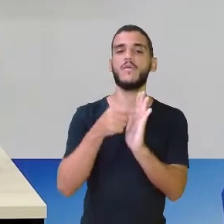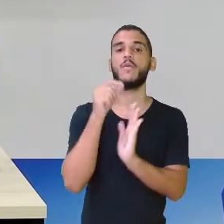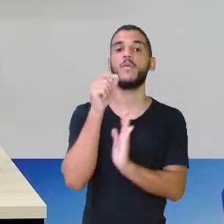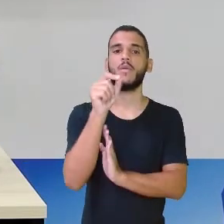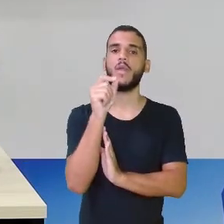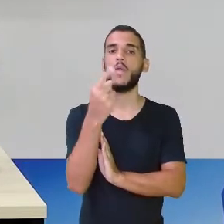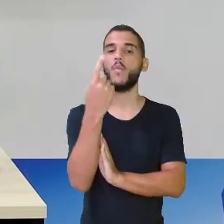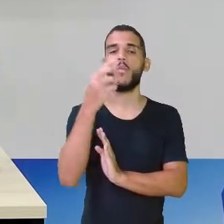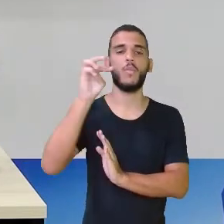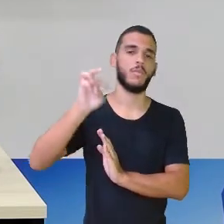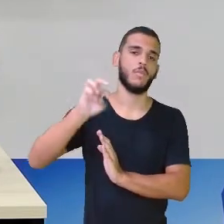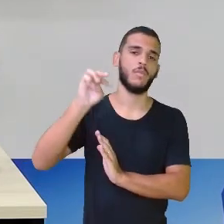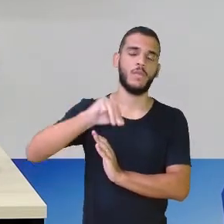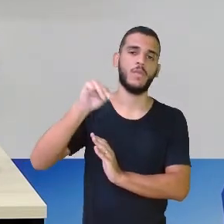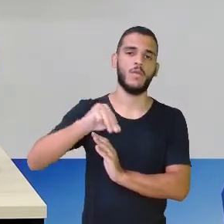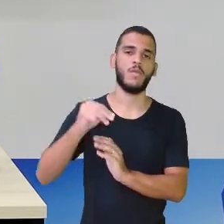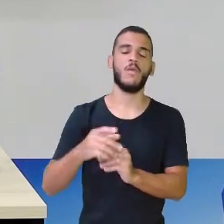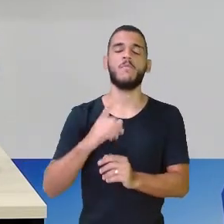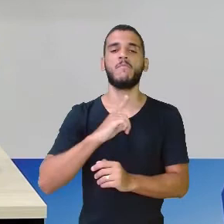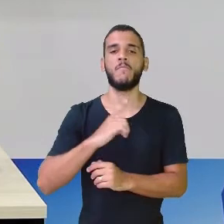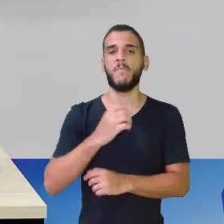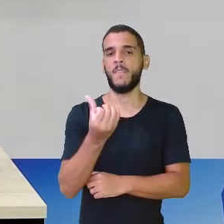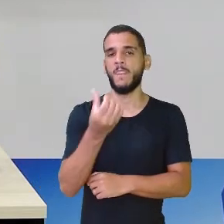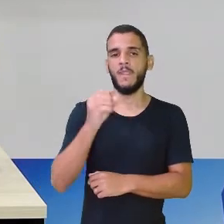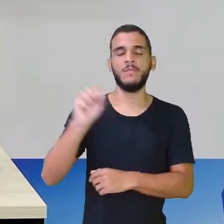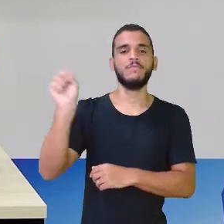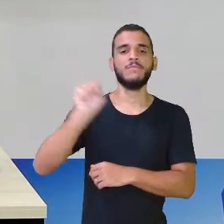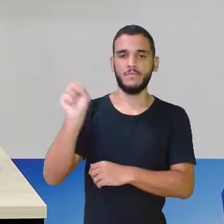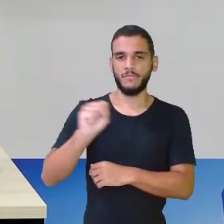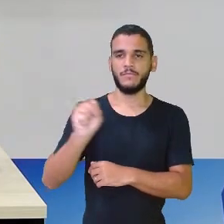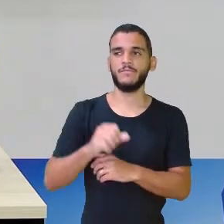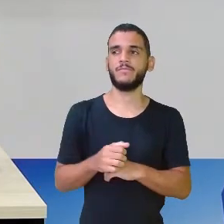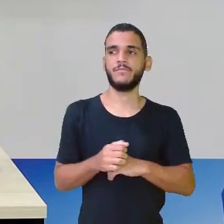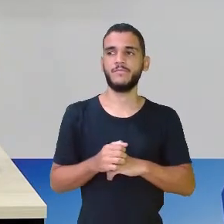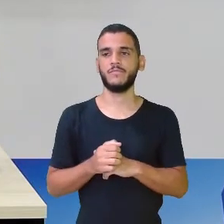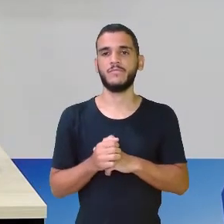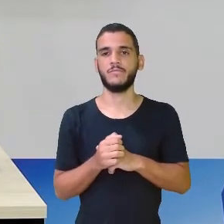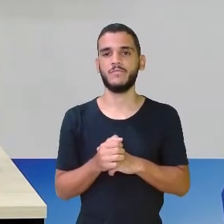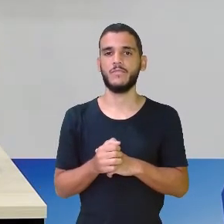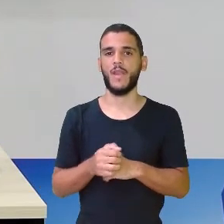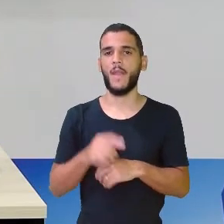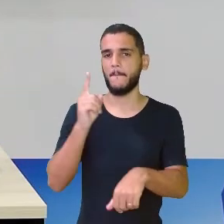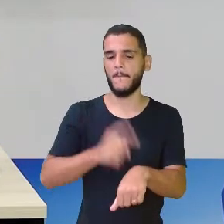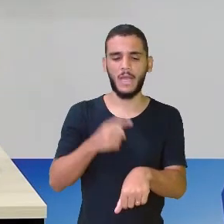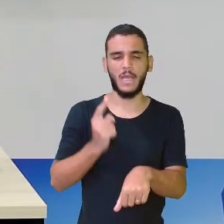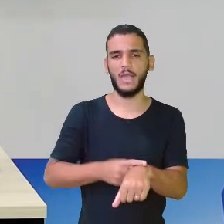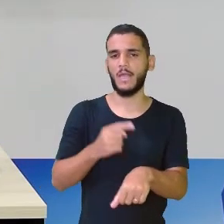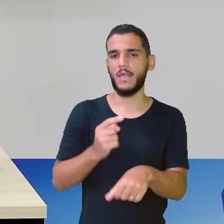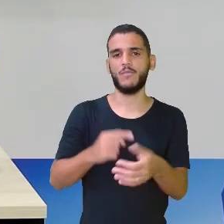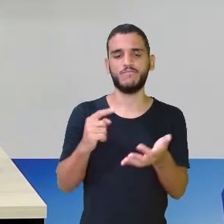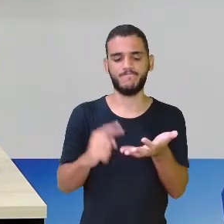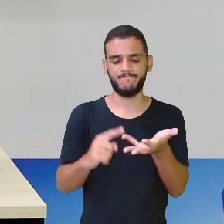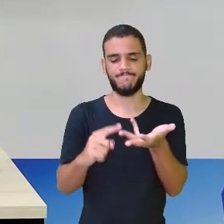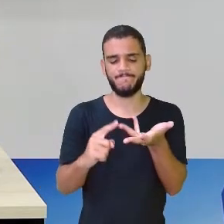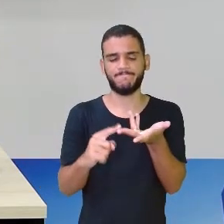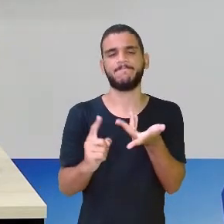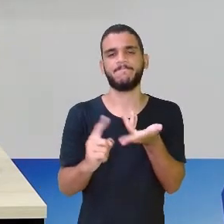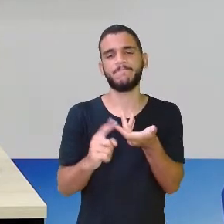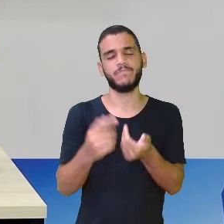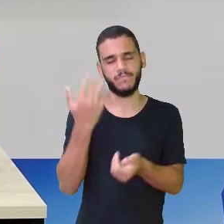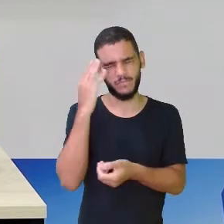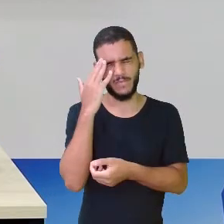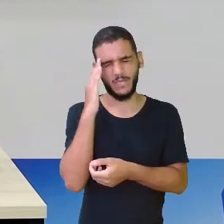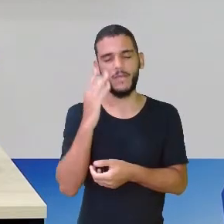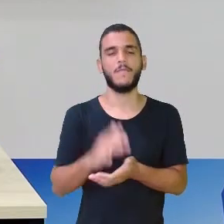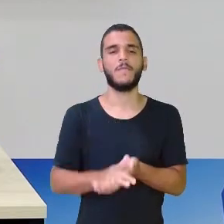1 minuto, eu tive 60 segundos que é aquele ponteirinho assim, 1, 2, 3, 4, 5, 6, certo? Aquele